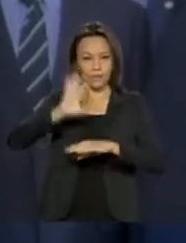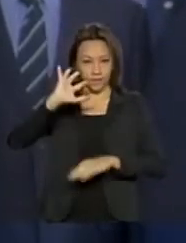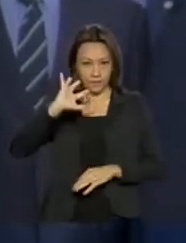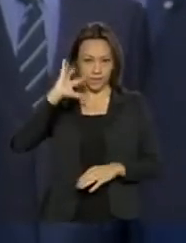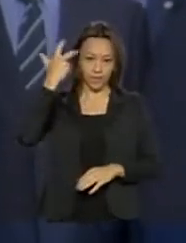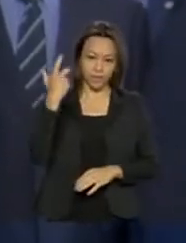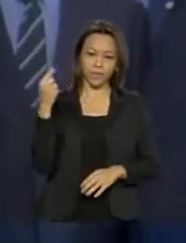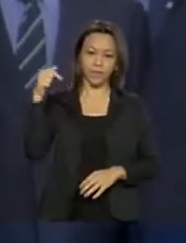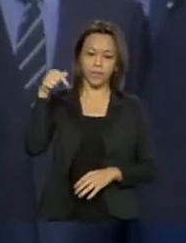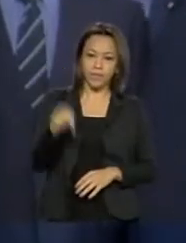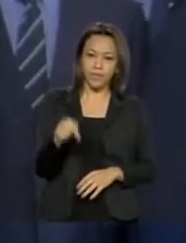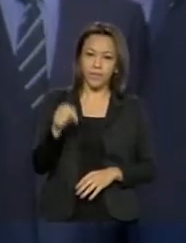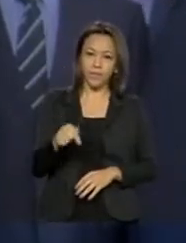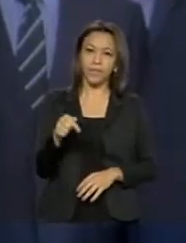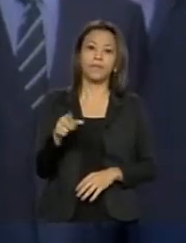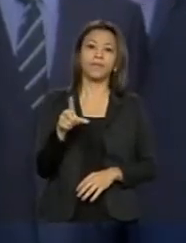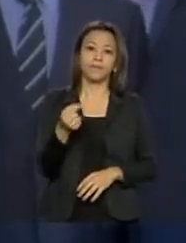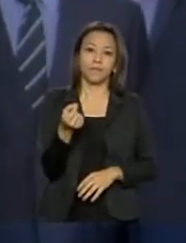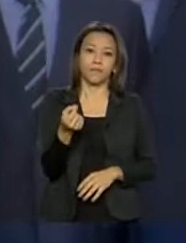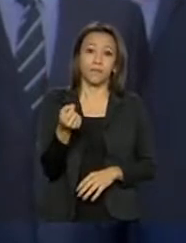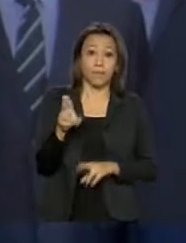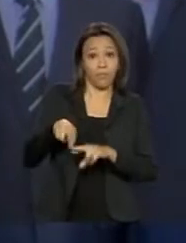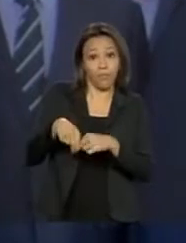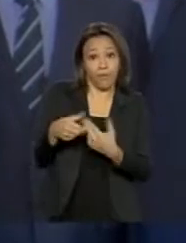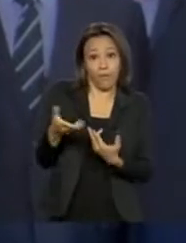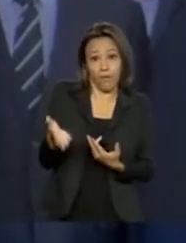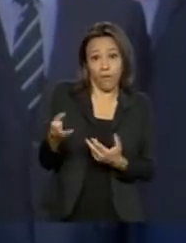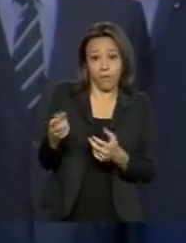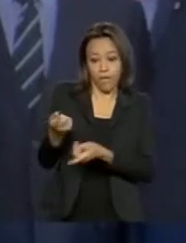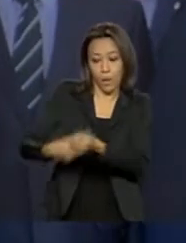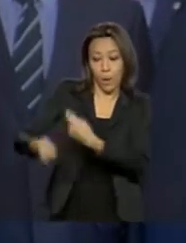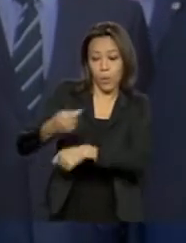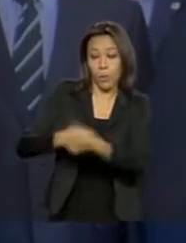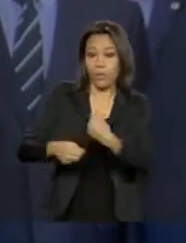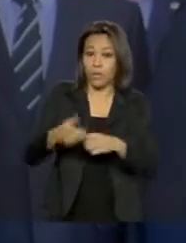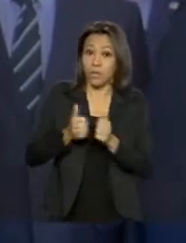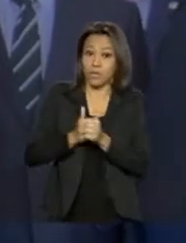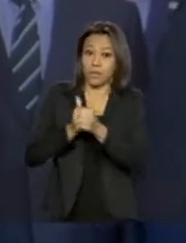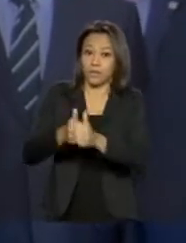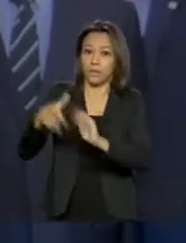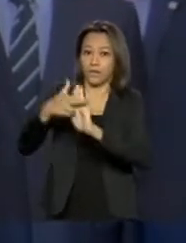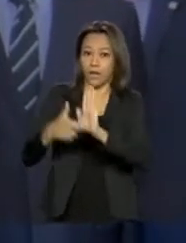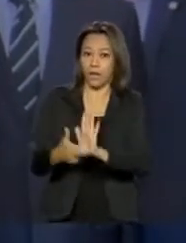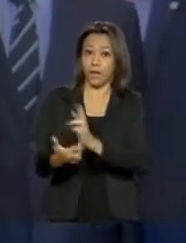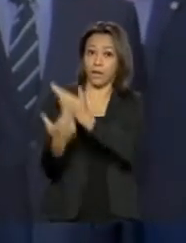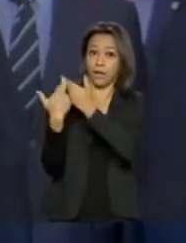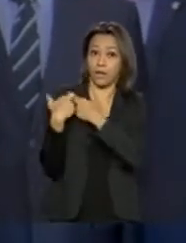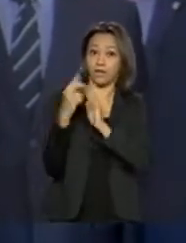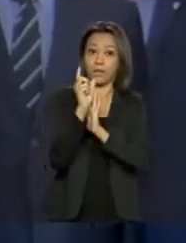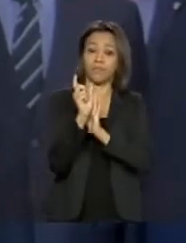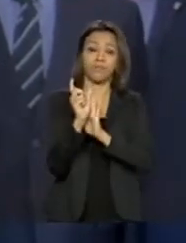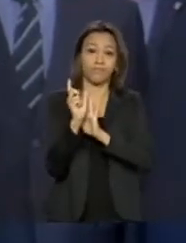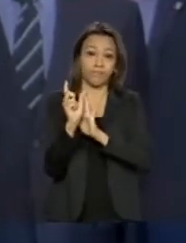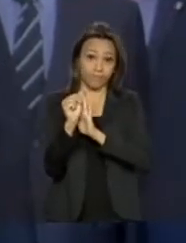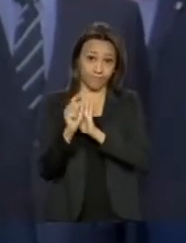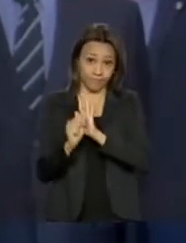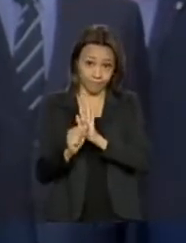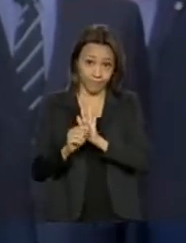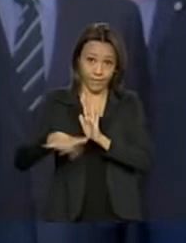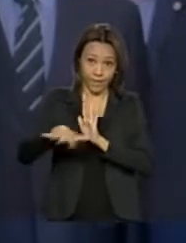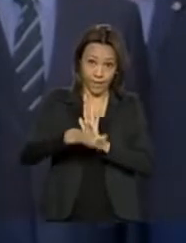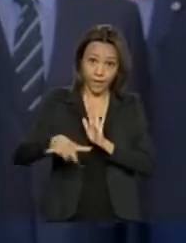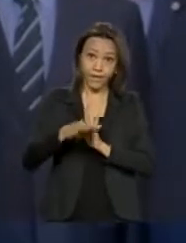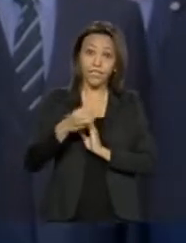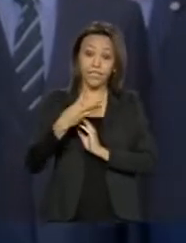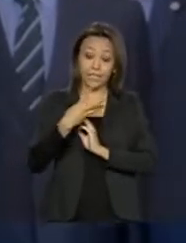até atendendo a economia, em cima da responsabilidade fiscal, fixá-lo em R$ 300. Eu que